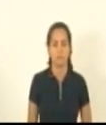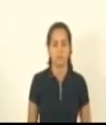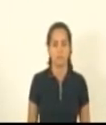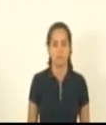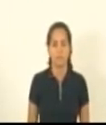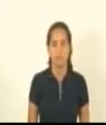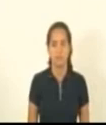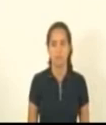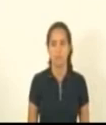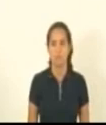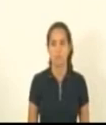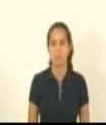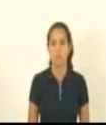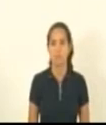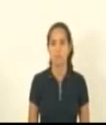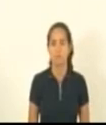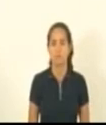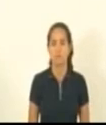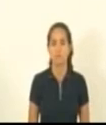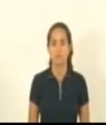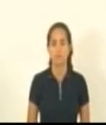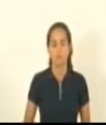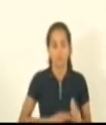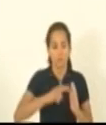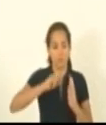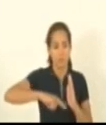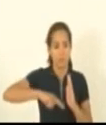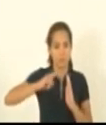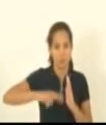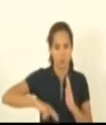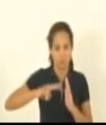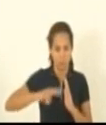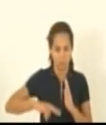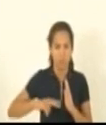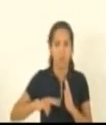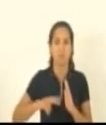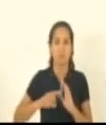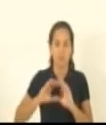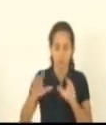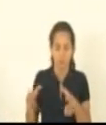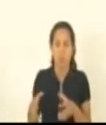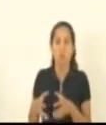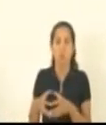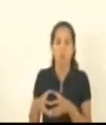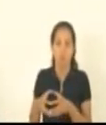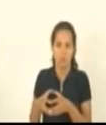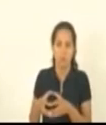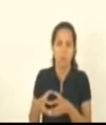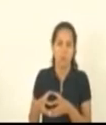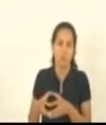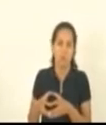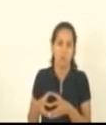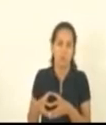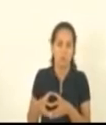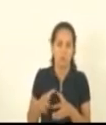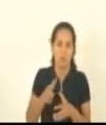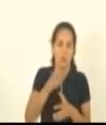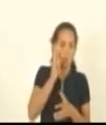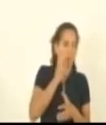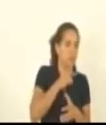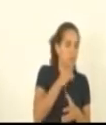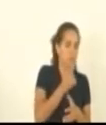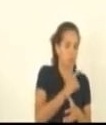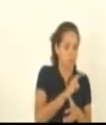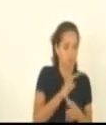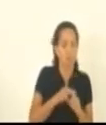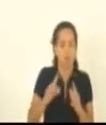vou fazer leitura das respectivas das comissões não alcançadas ontem apenas CCJ